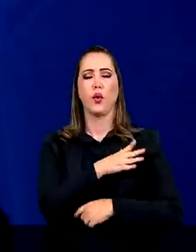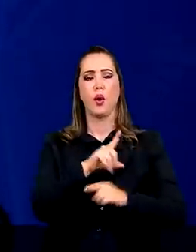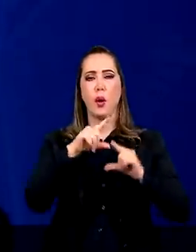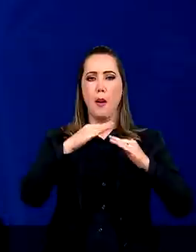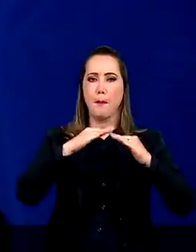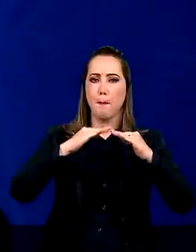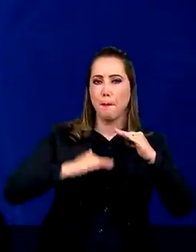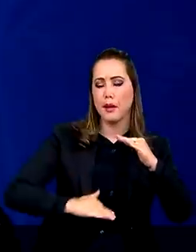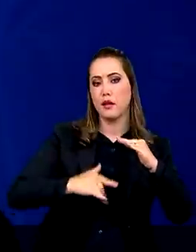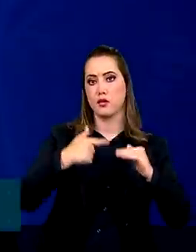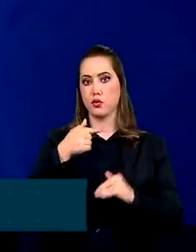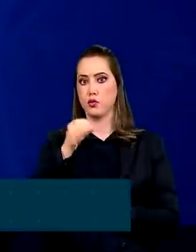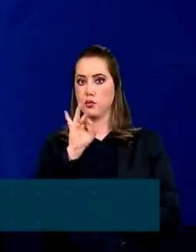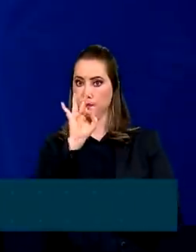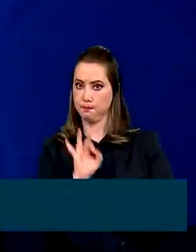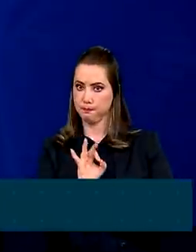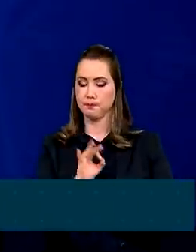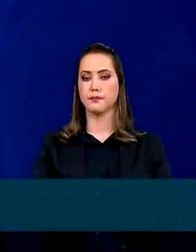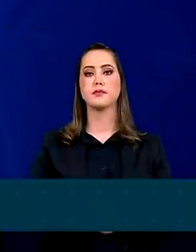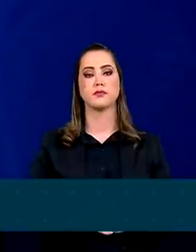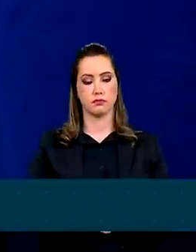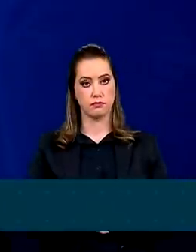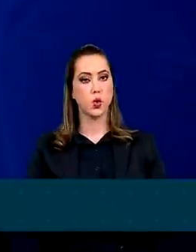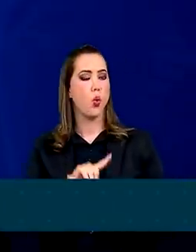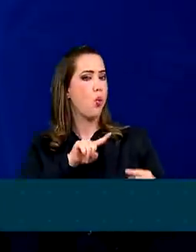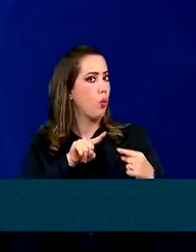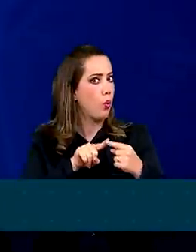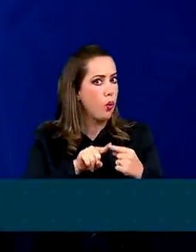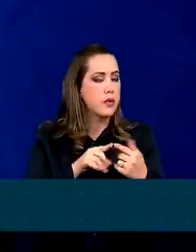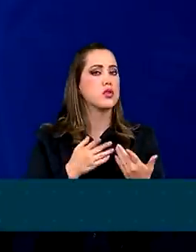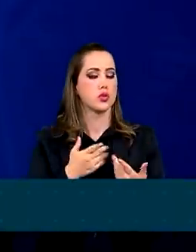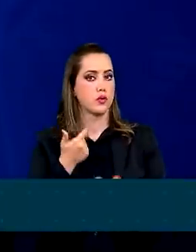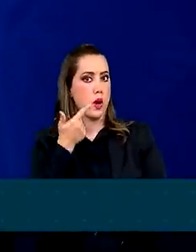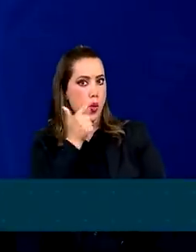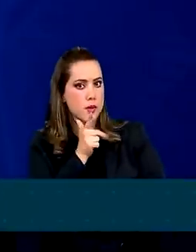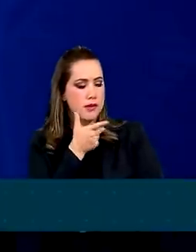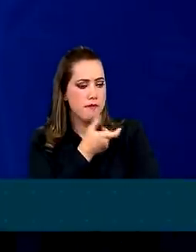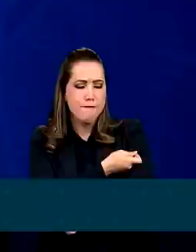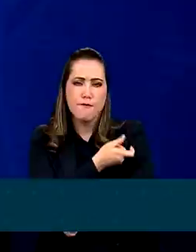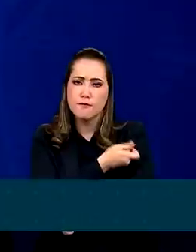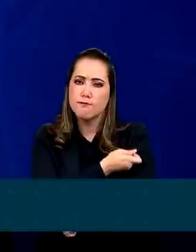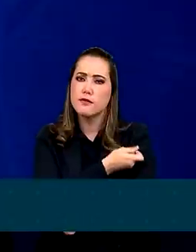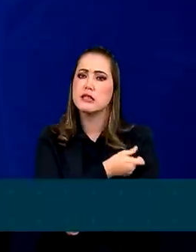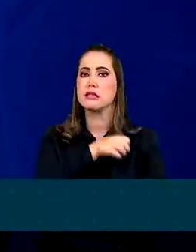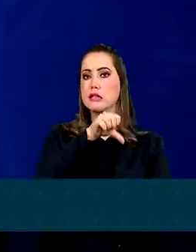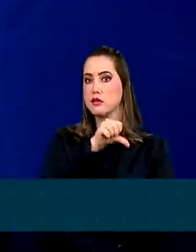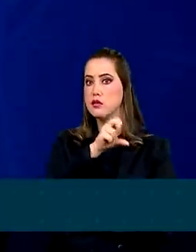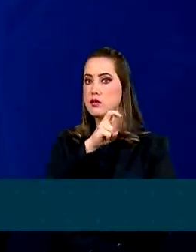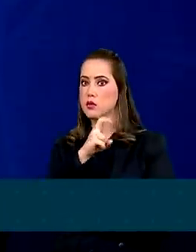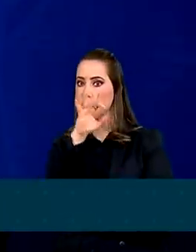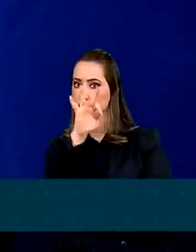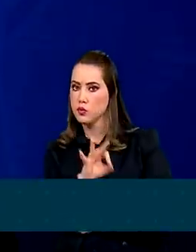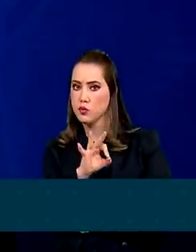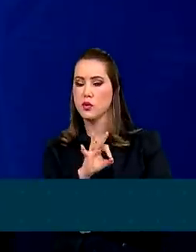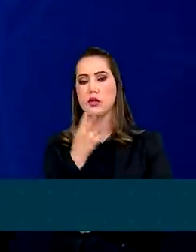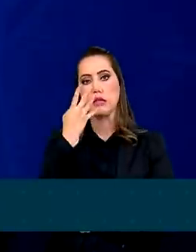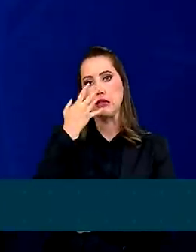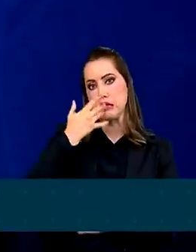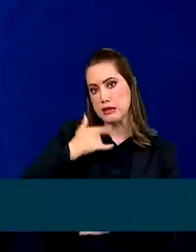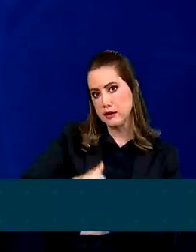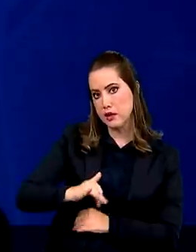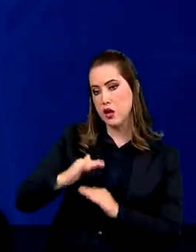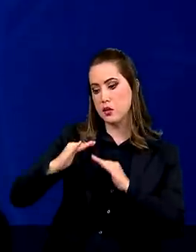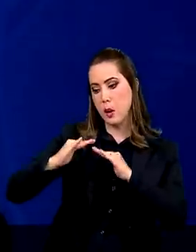está inferior a 70%. A meta é imunizar 95% das